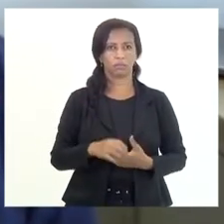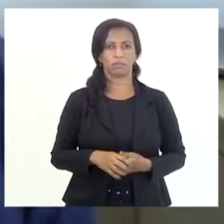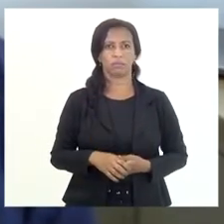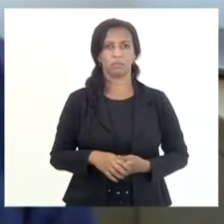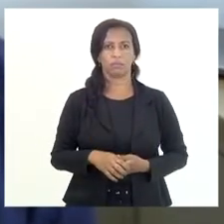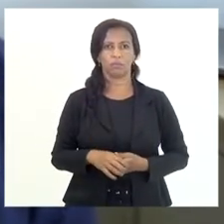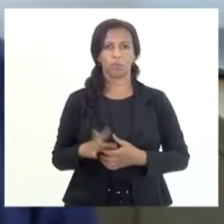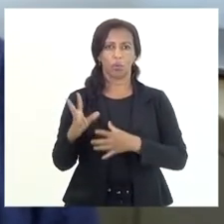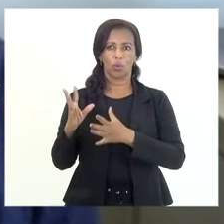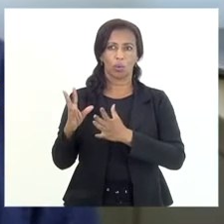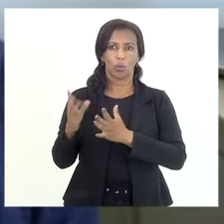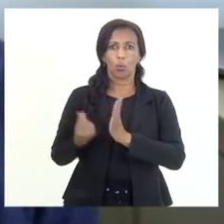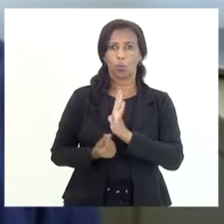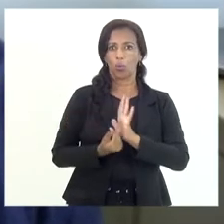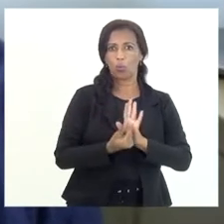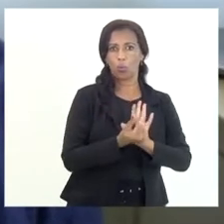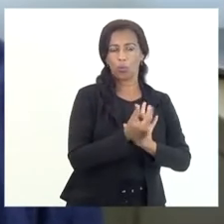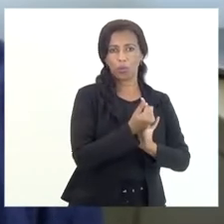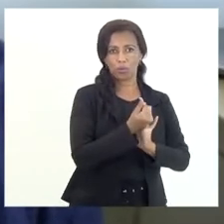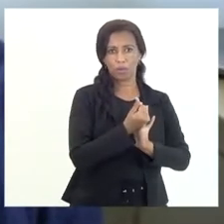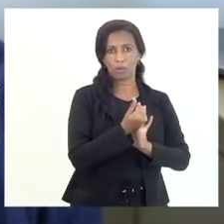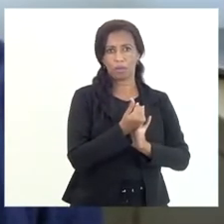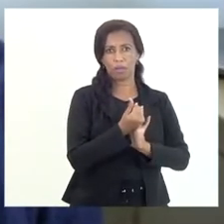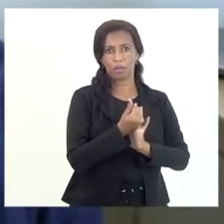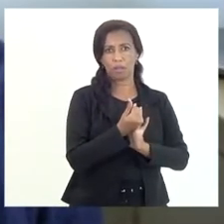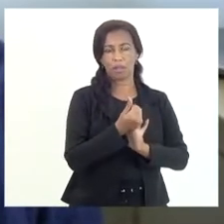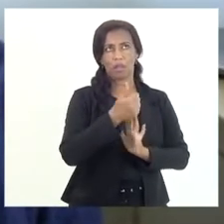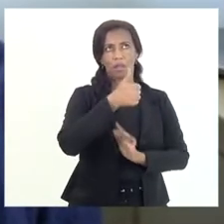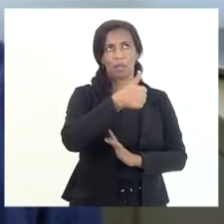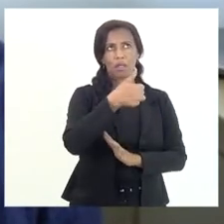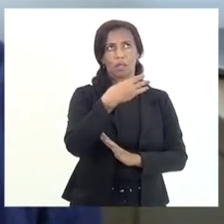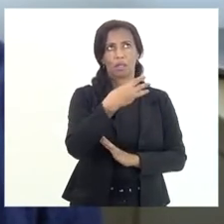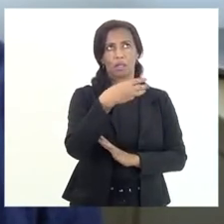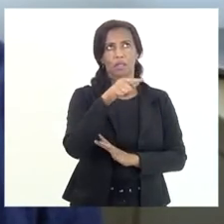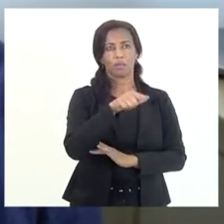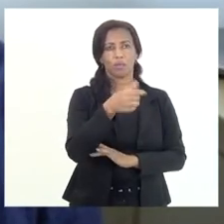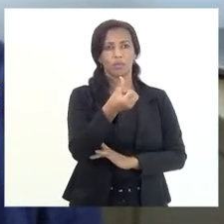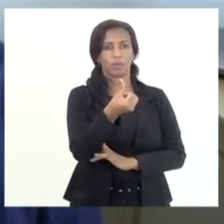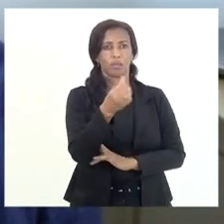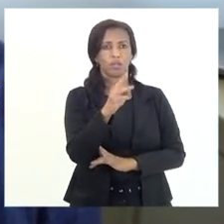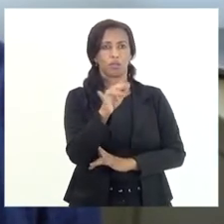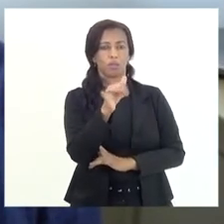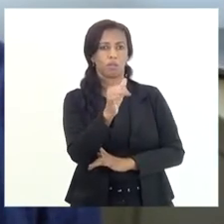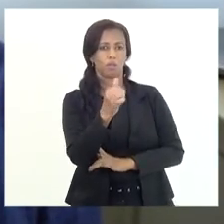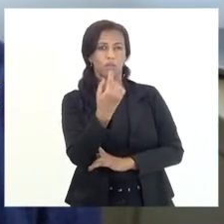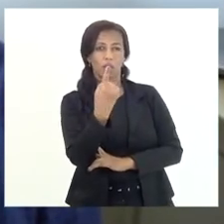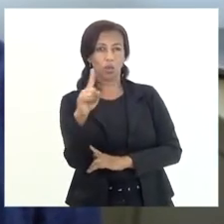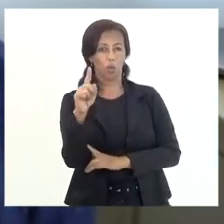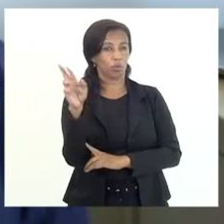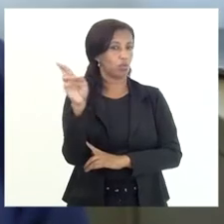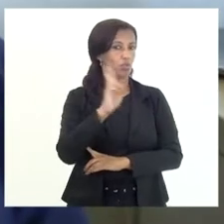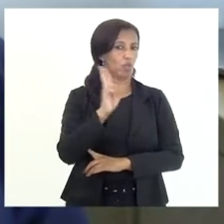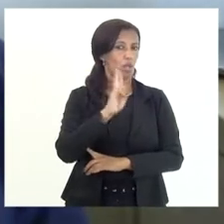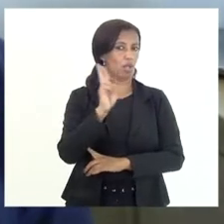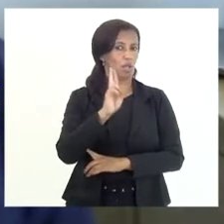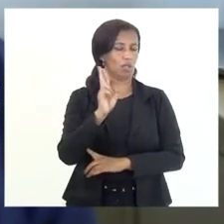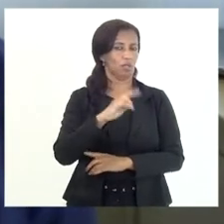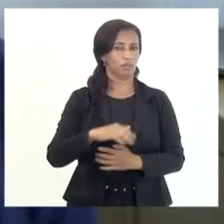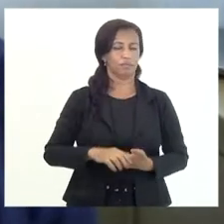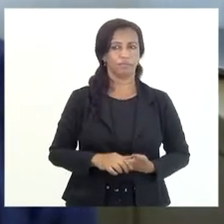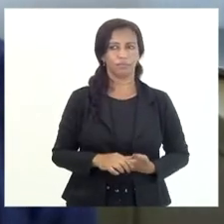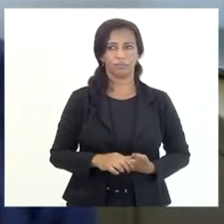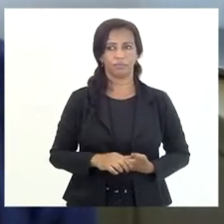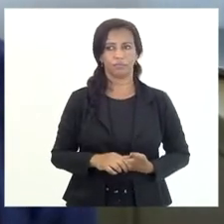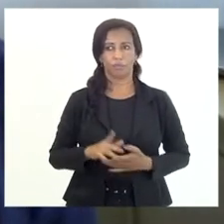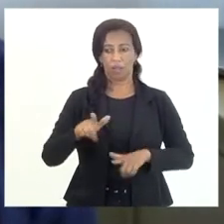no orçamento está prevista a arrecadação de R$ 13,6 bilhões de ROIT-PR. Mas, com